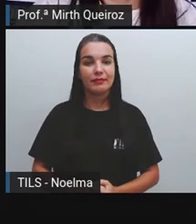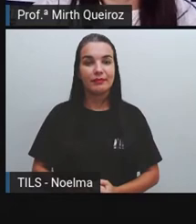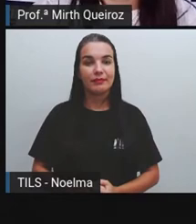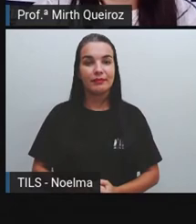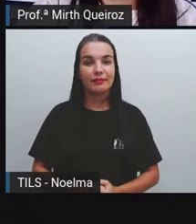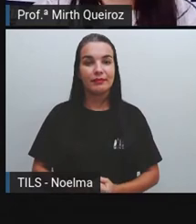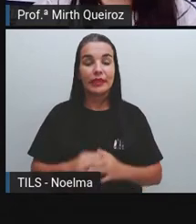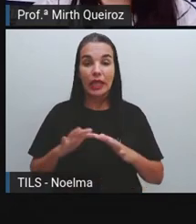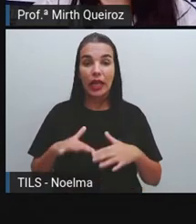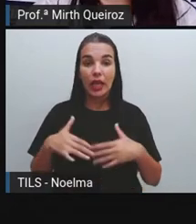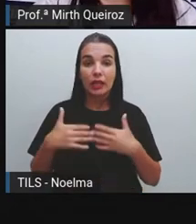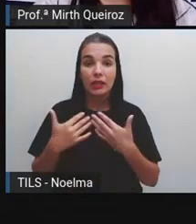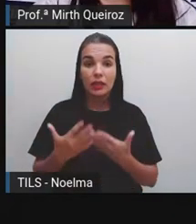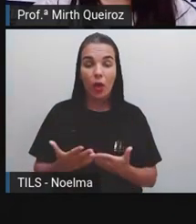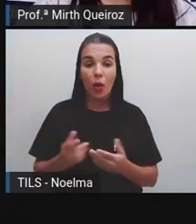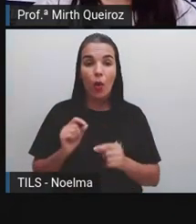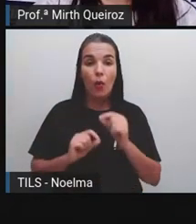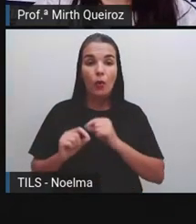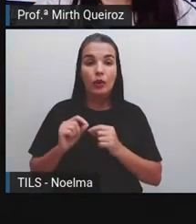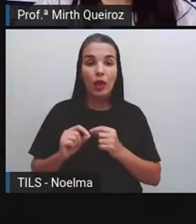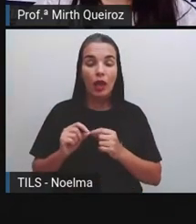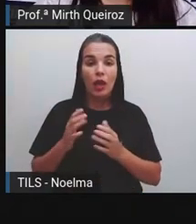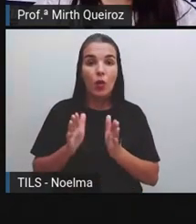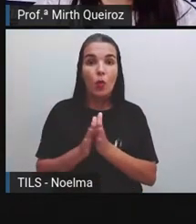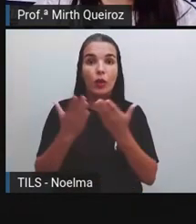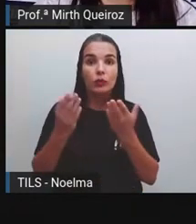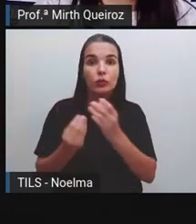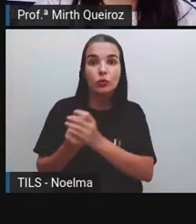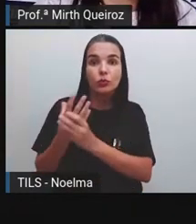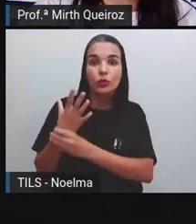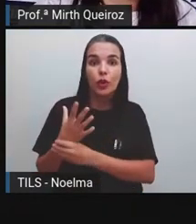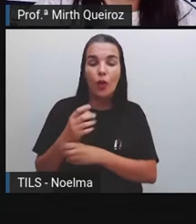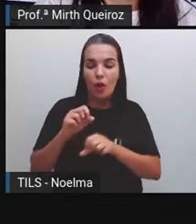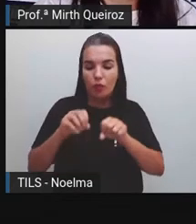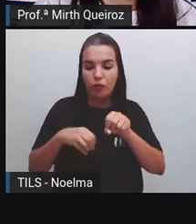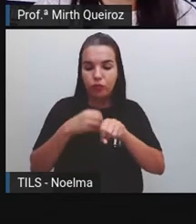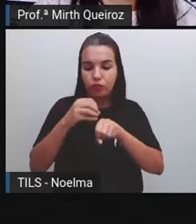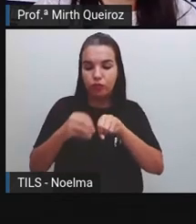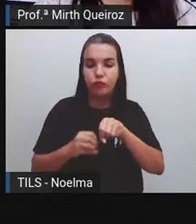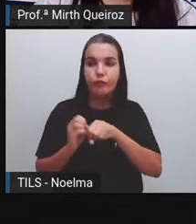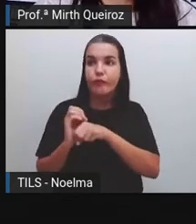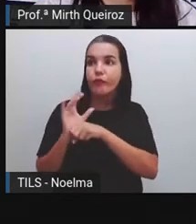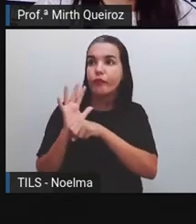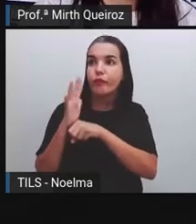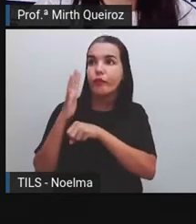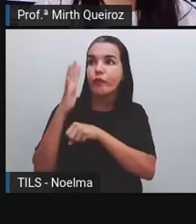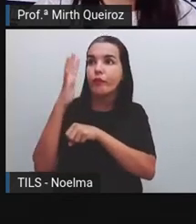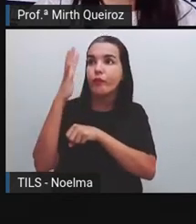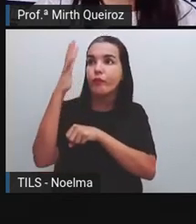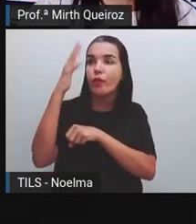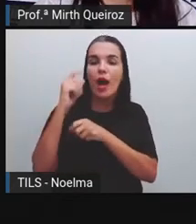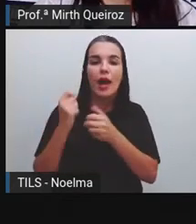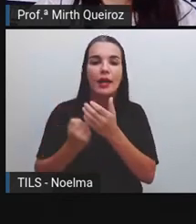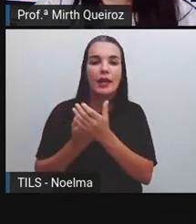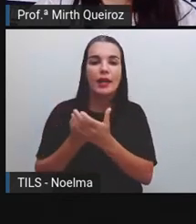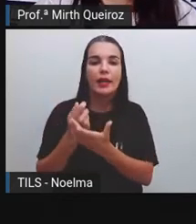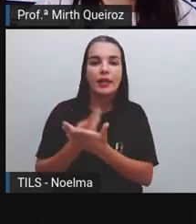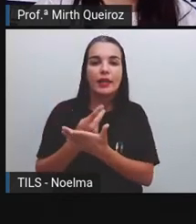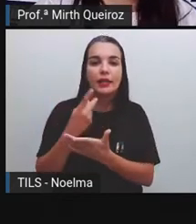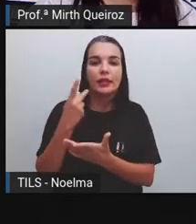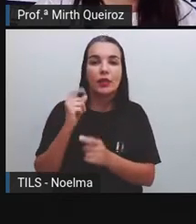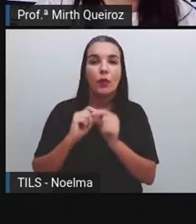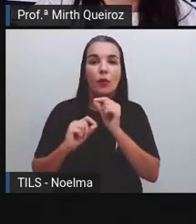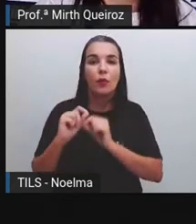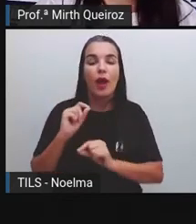A partir da invenção do motor a vapor, se desenvolveu a locomotiva, que rapidamente se espalhou pelas nações